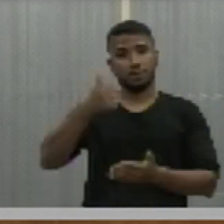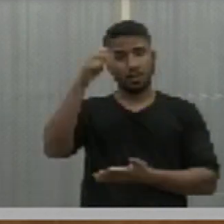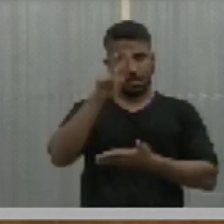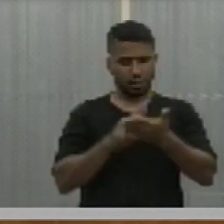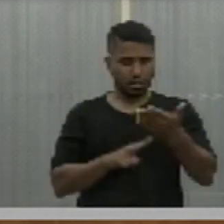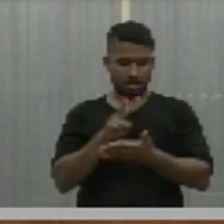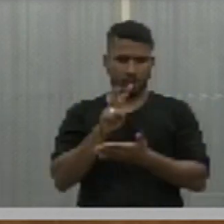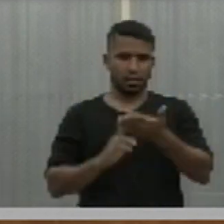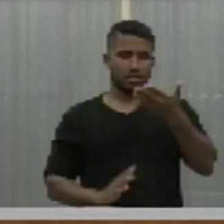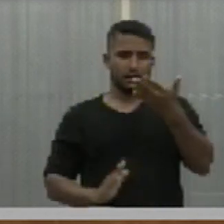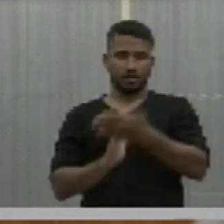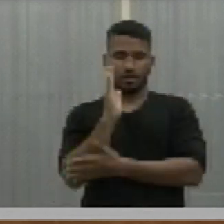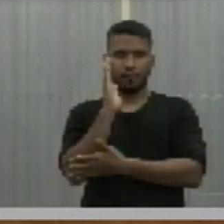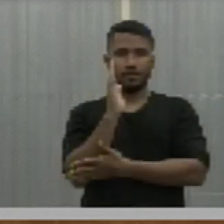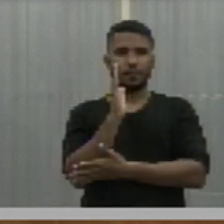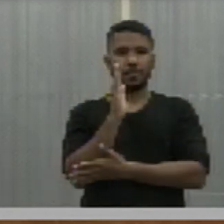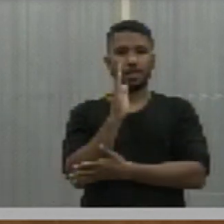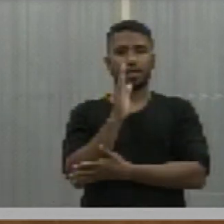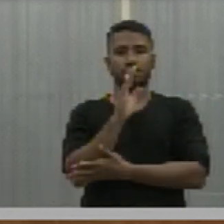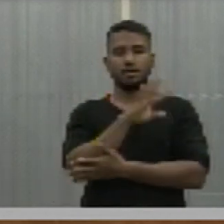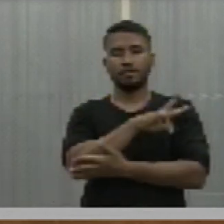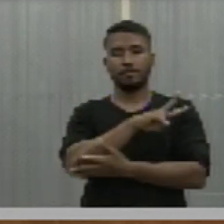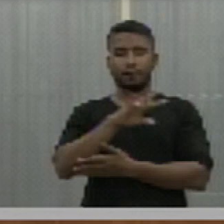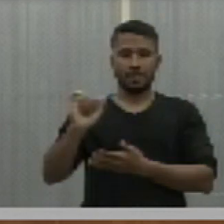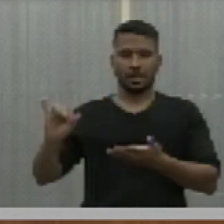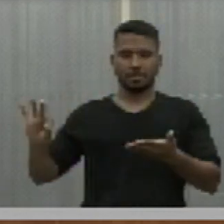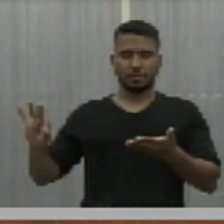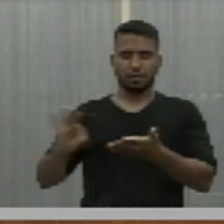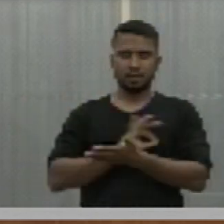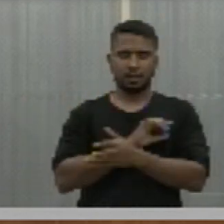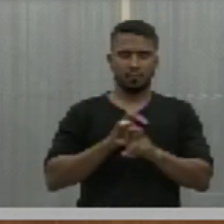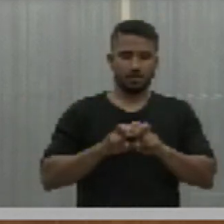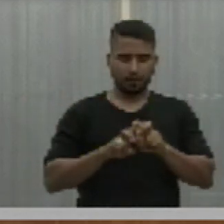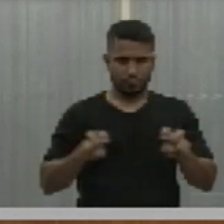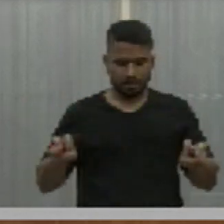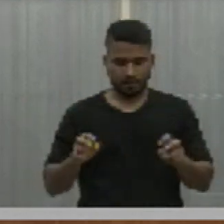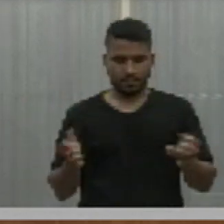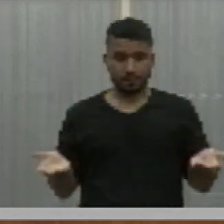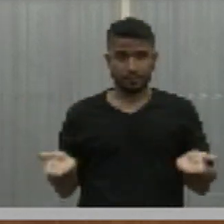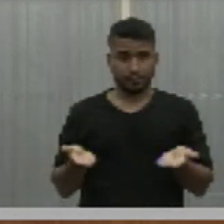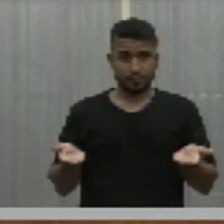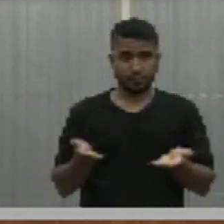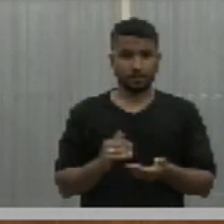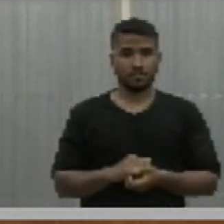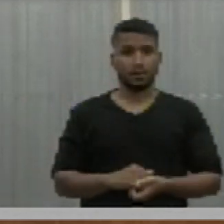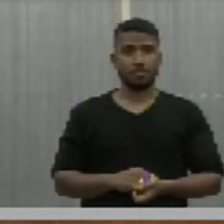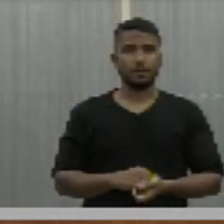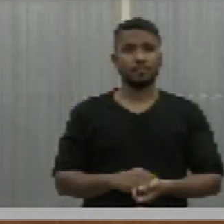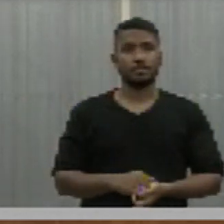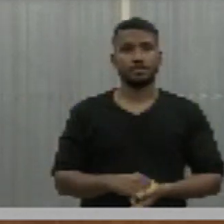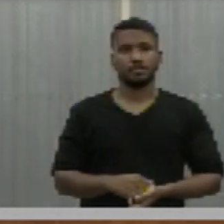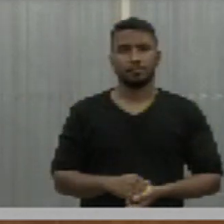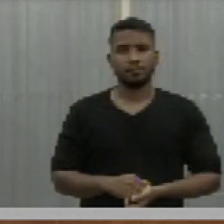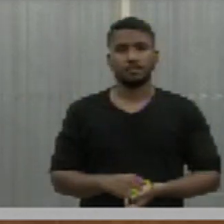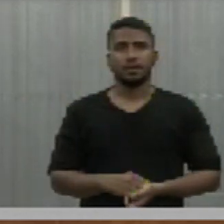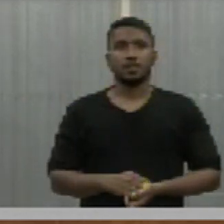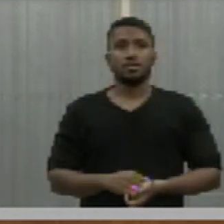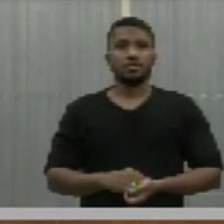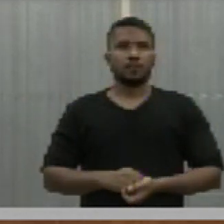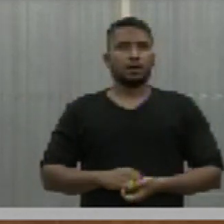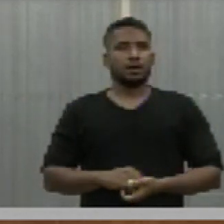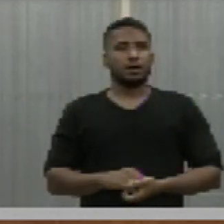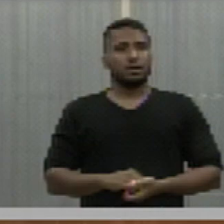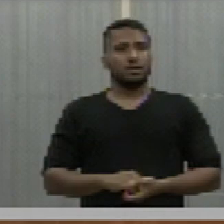Atos, a qual, depois de lida, achada conforme aprovada pelo plenário, vai assinada pela mesa da sessão